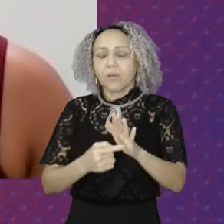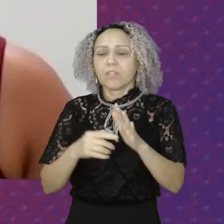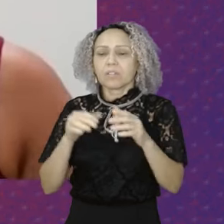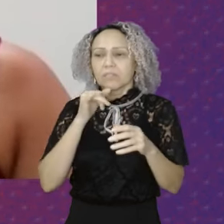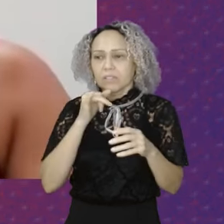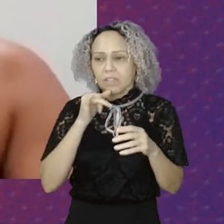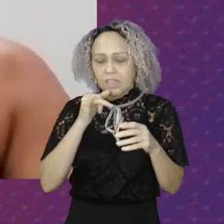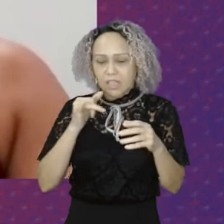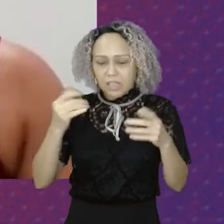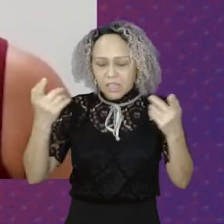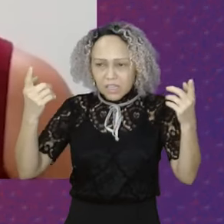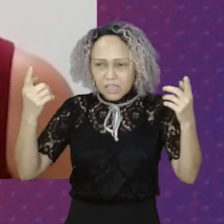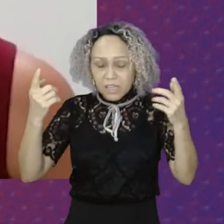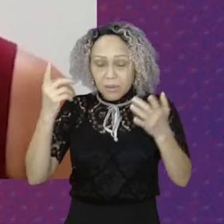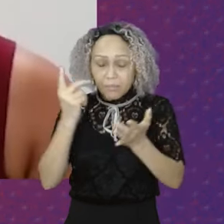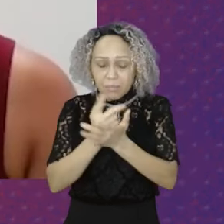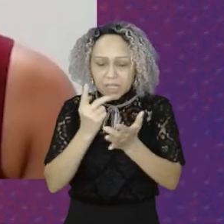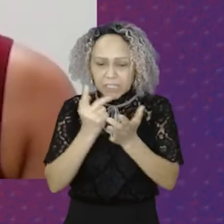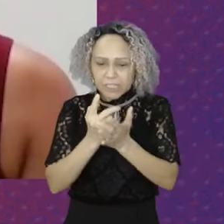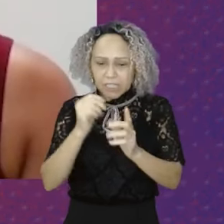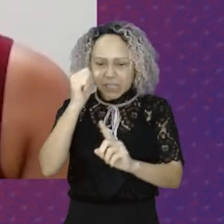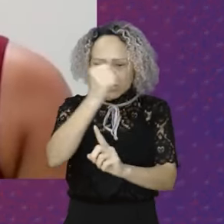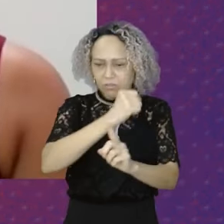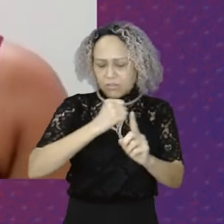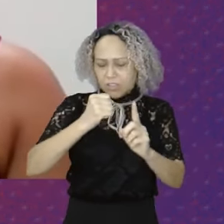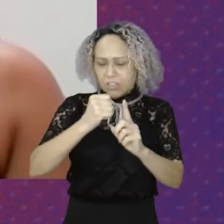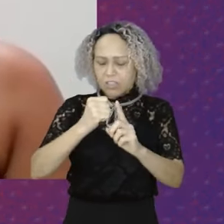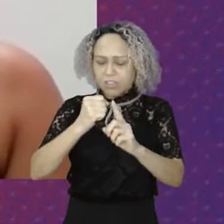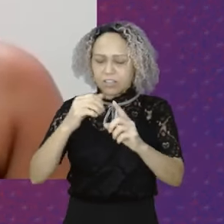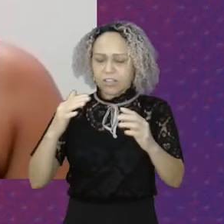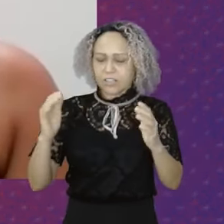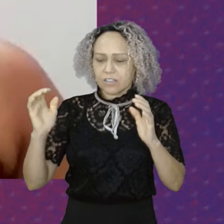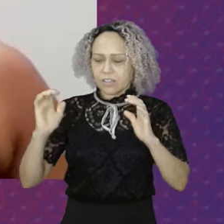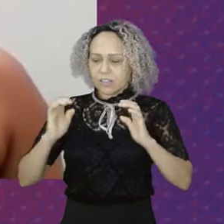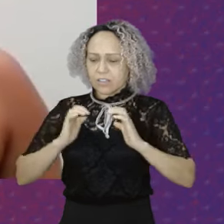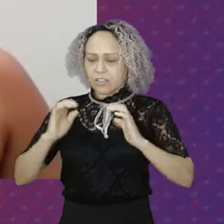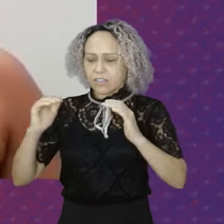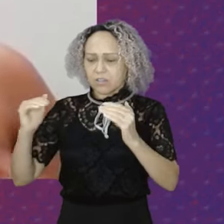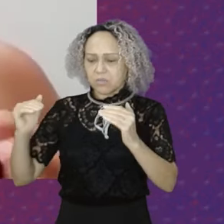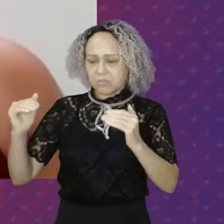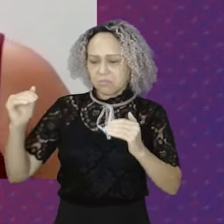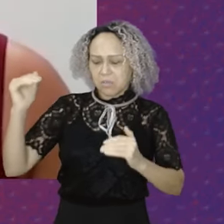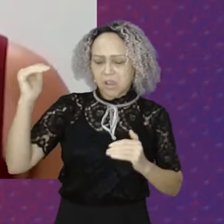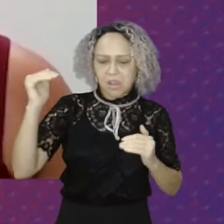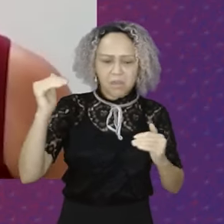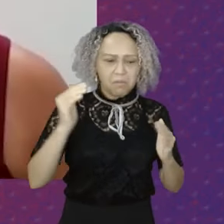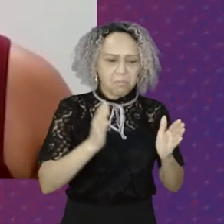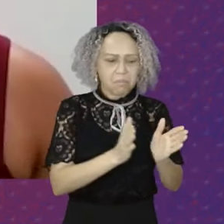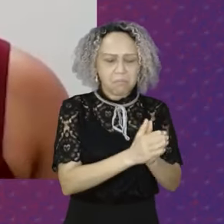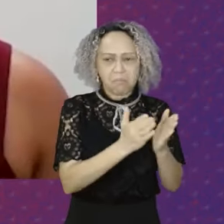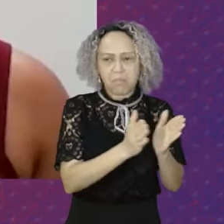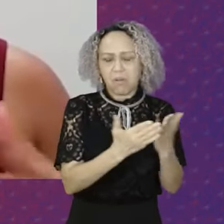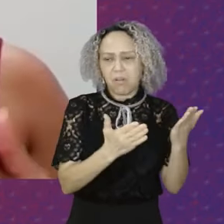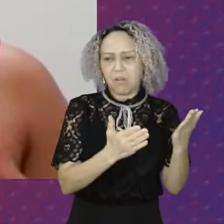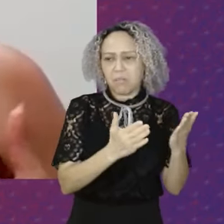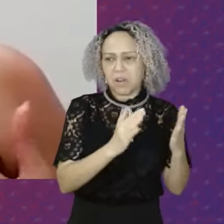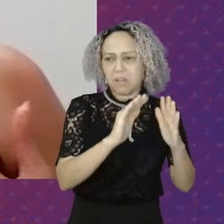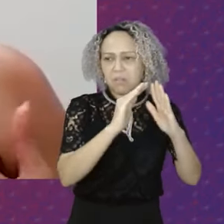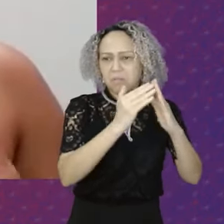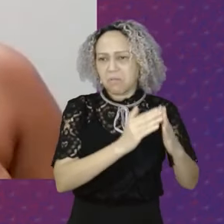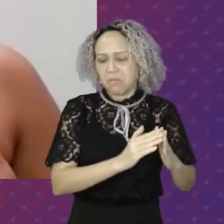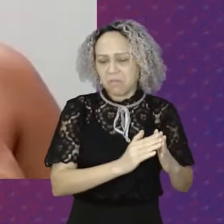periférica Que é majoritariamente negra Então pensar a segurança com cidadania